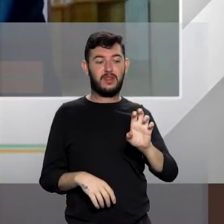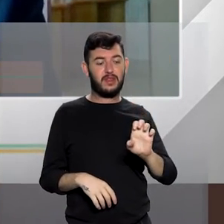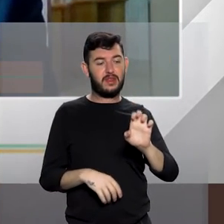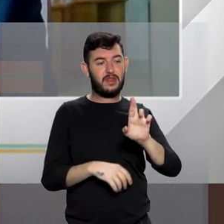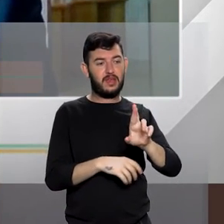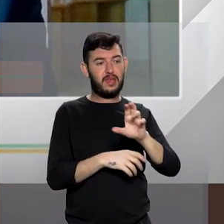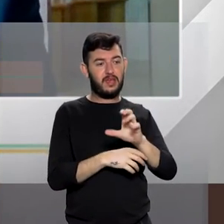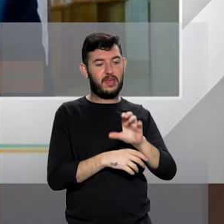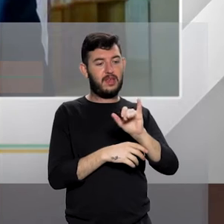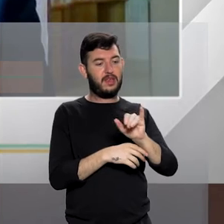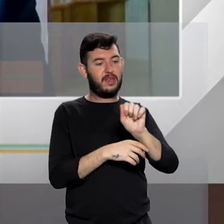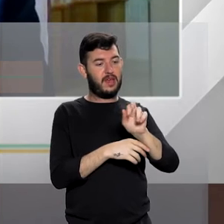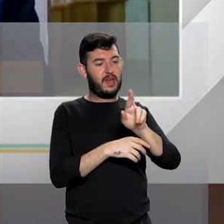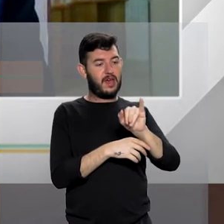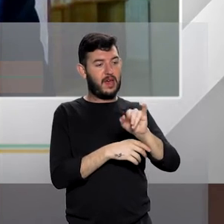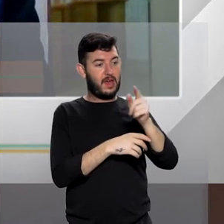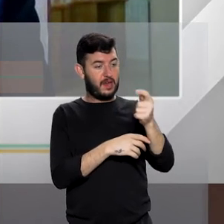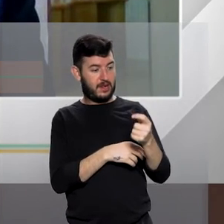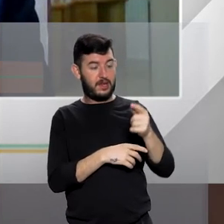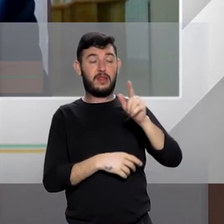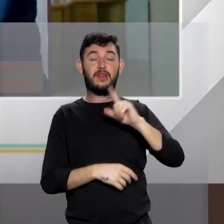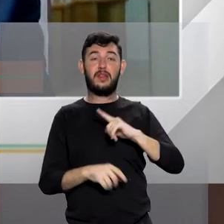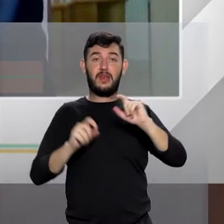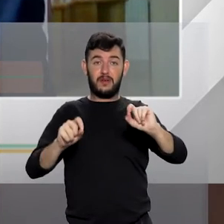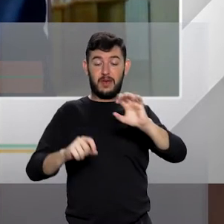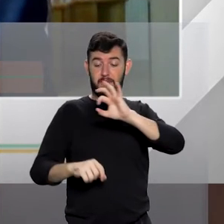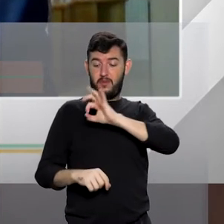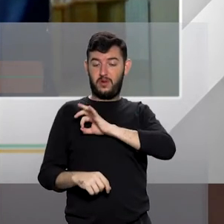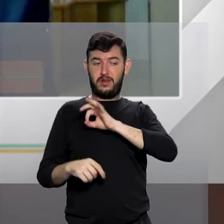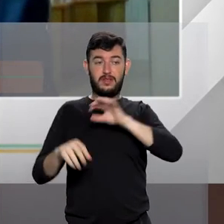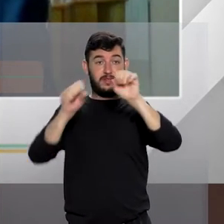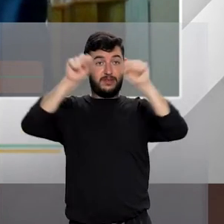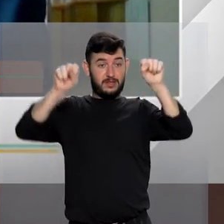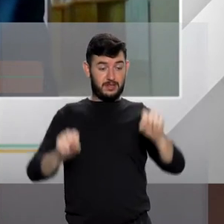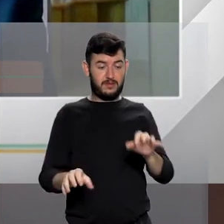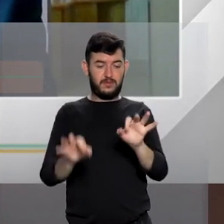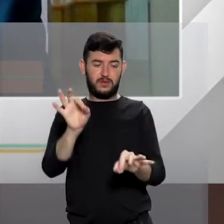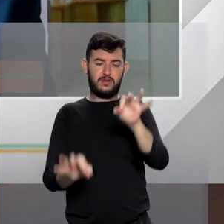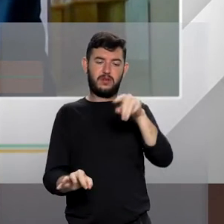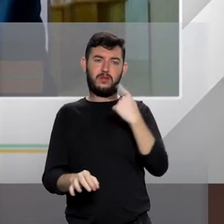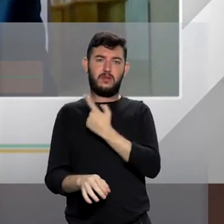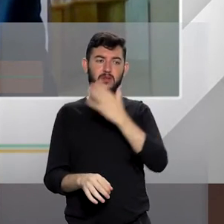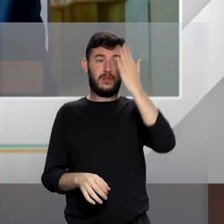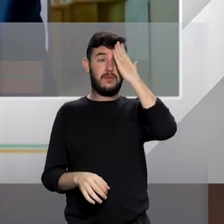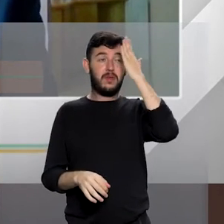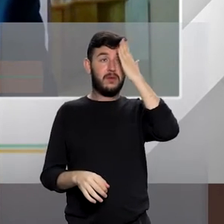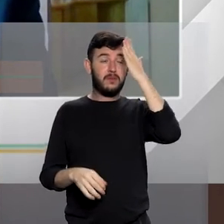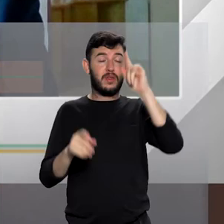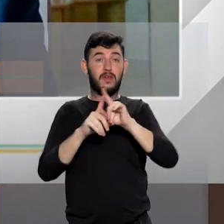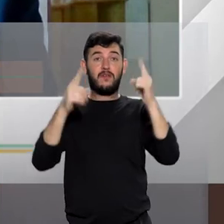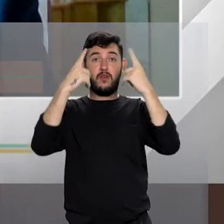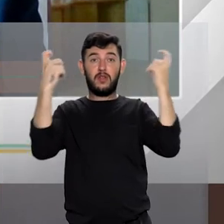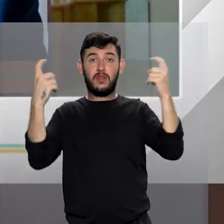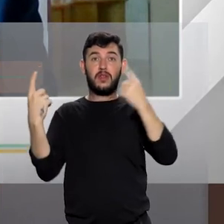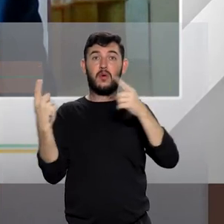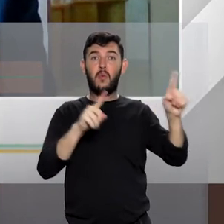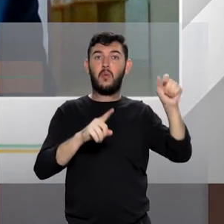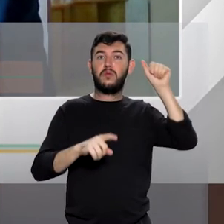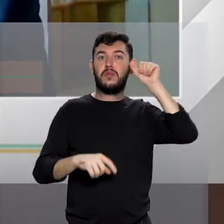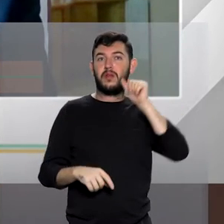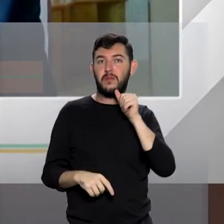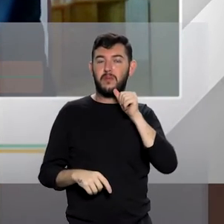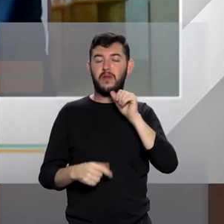justiça. Isso porque diversos estudos têm indicado que o fenômeno da violência doméstica e familiar contra a mulher é um fenômeno marcado pelo caráter